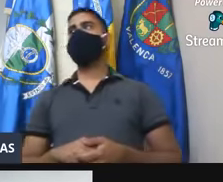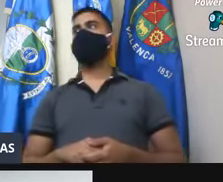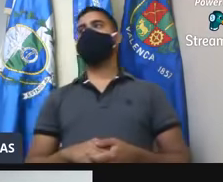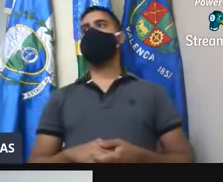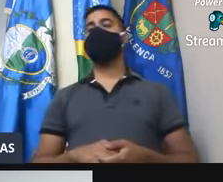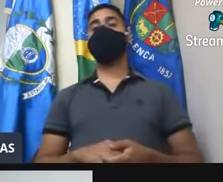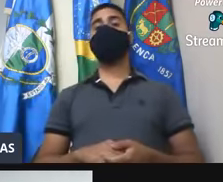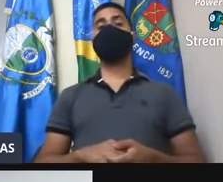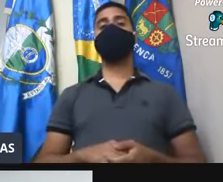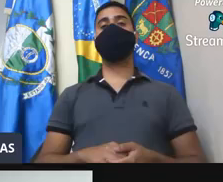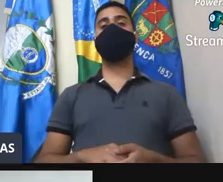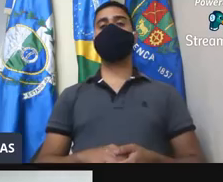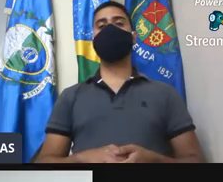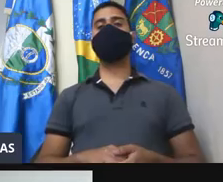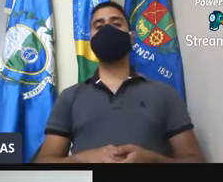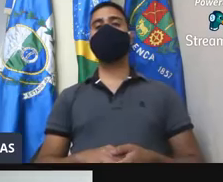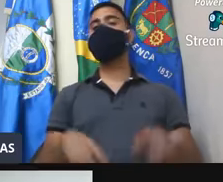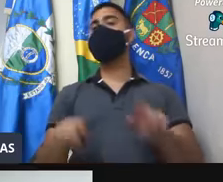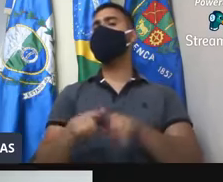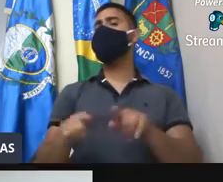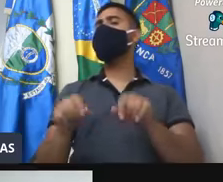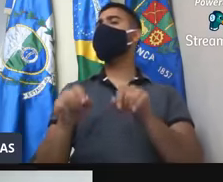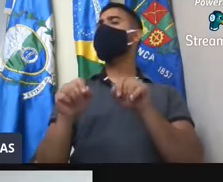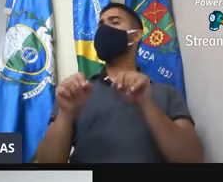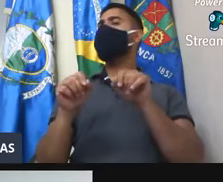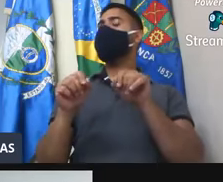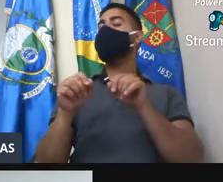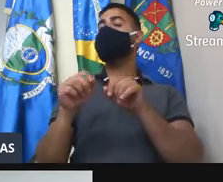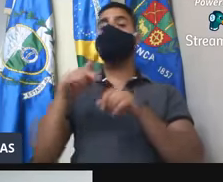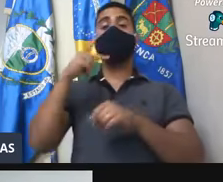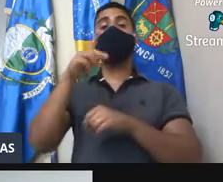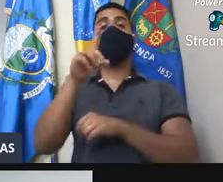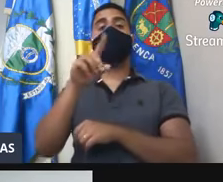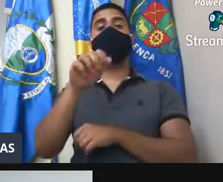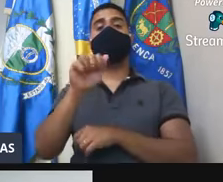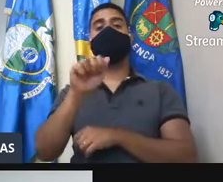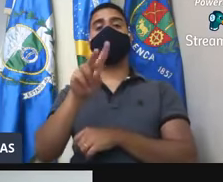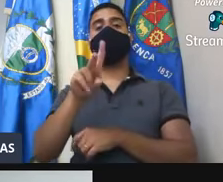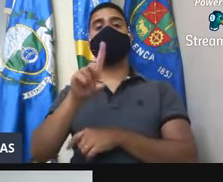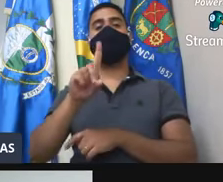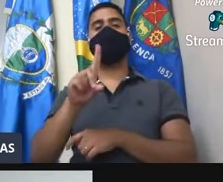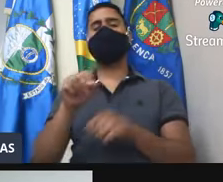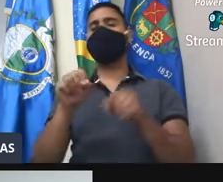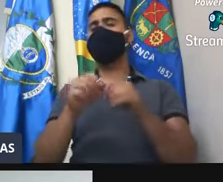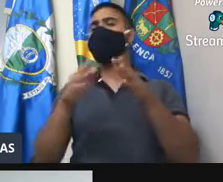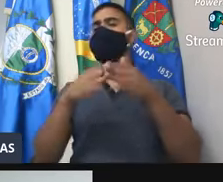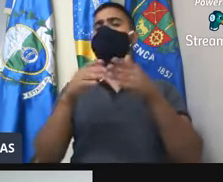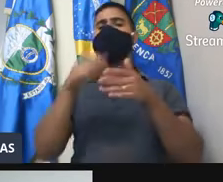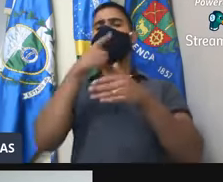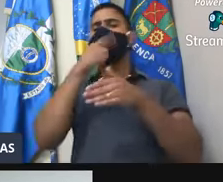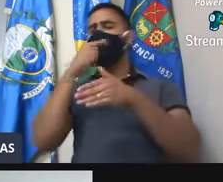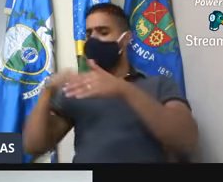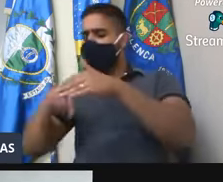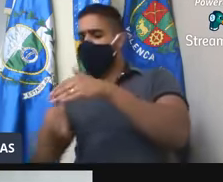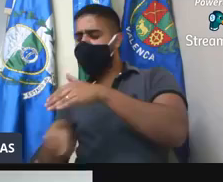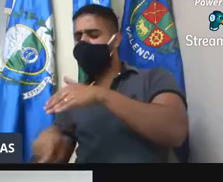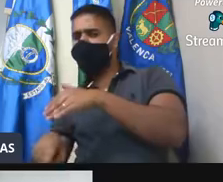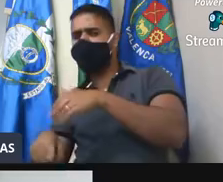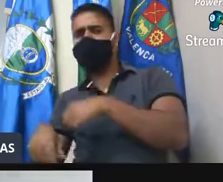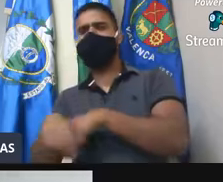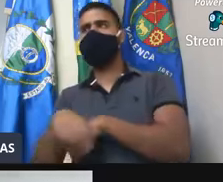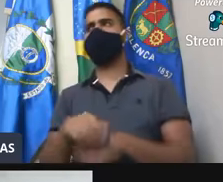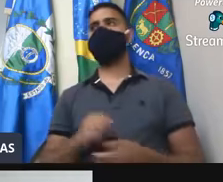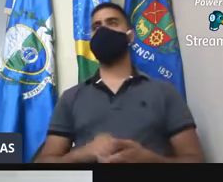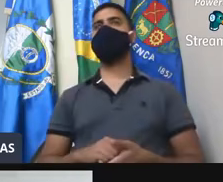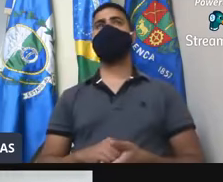Por fim, vereador David Nogueira indica ao prefeito a realização da instalação da rede de esgoto na rua Subternete Terli, no bairro de Palau.